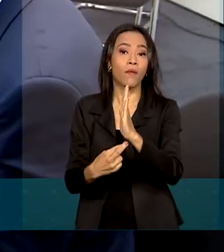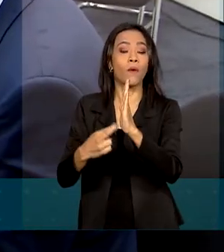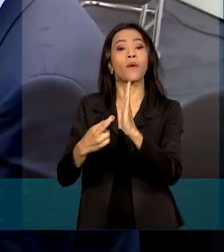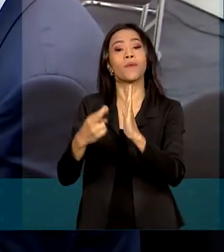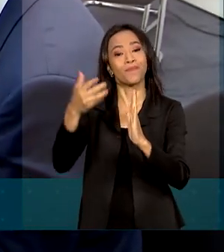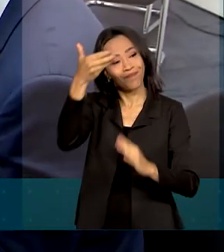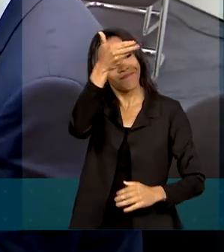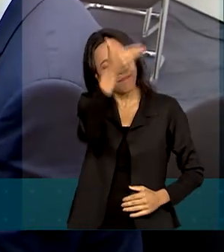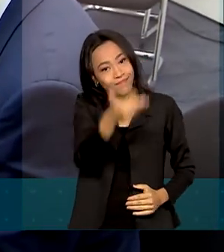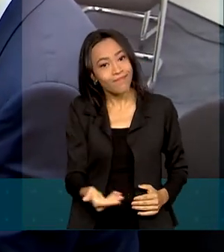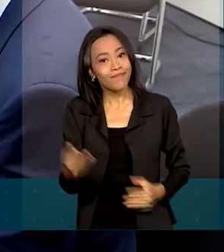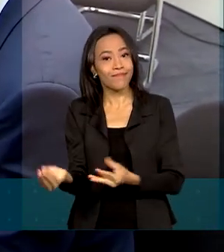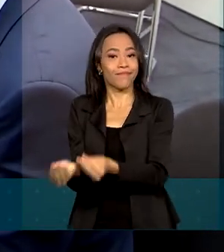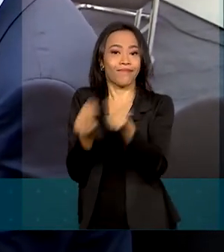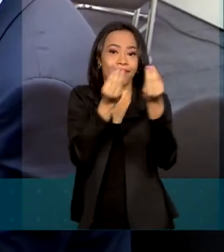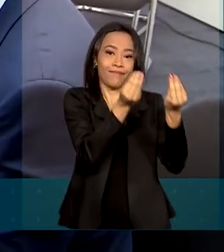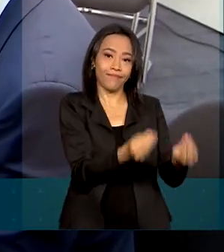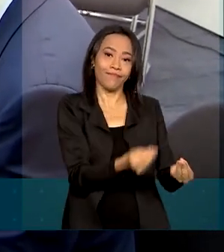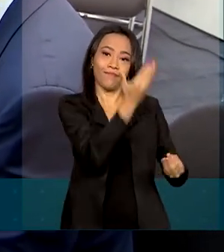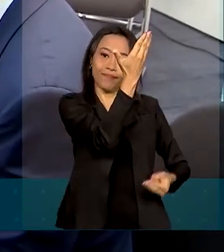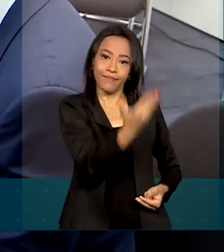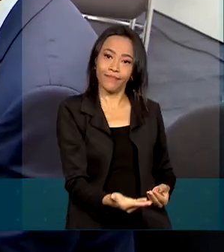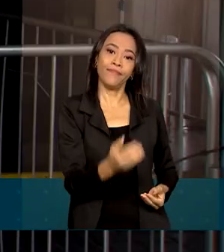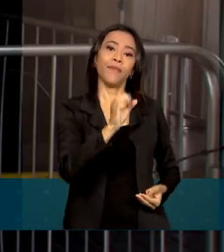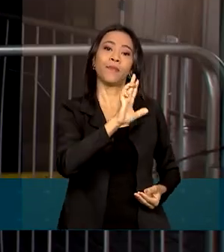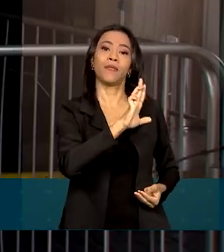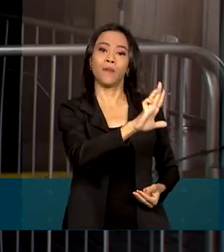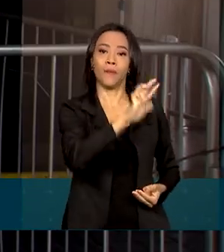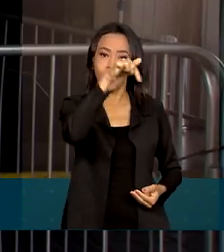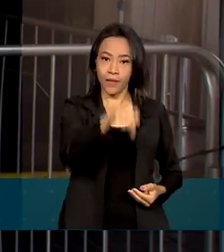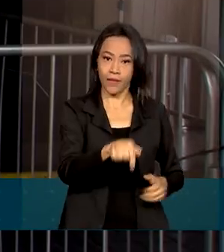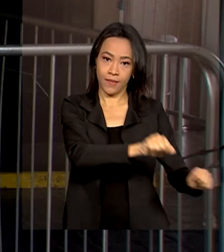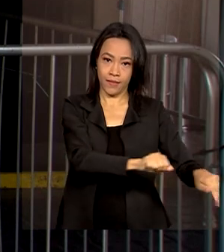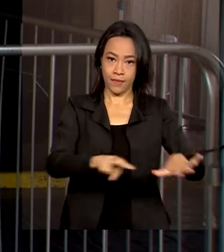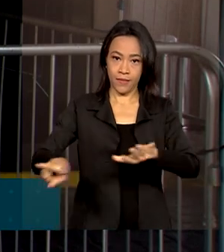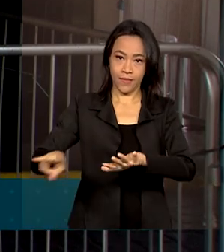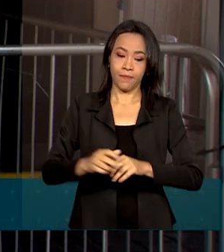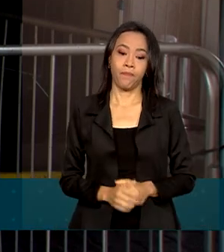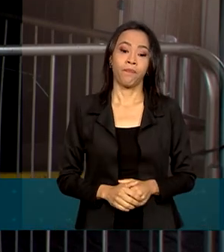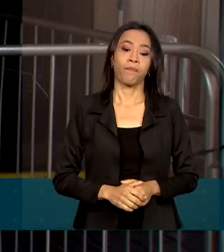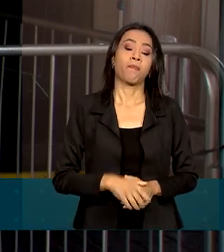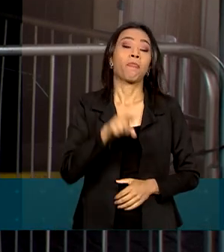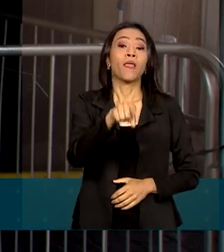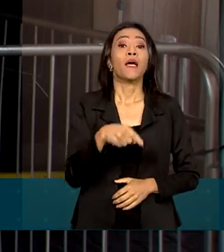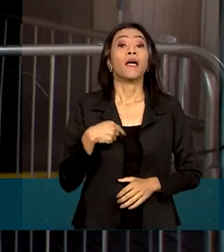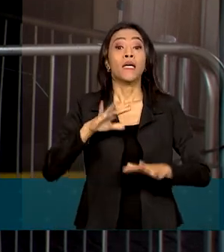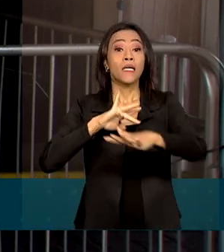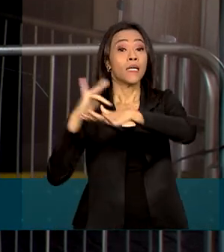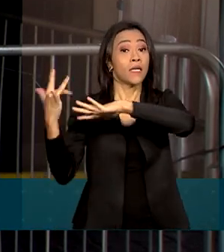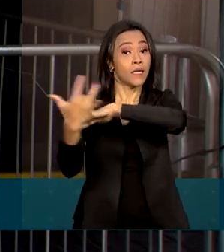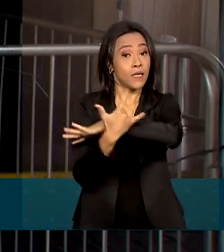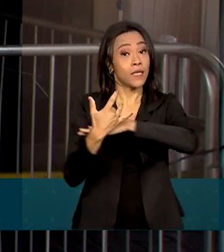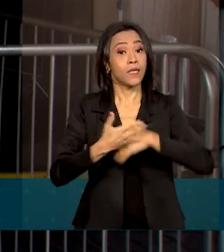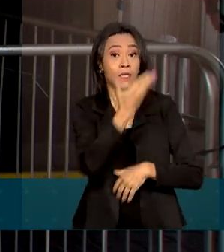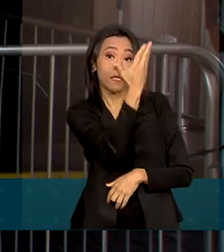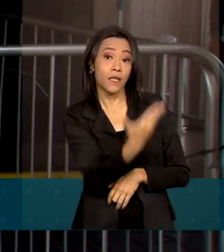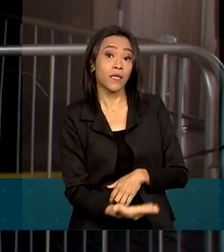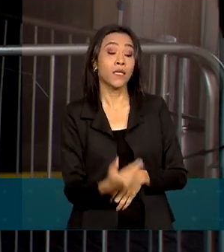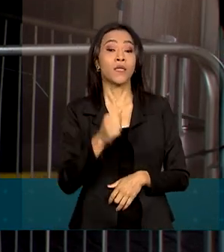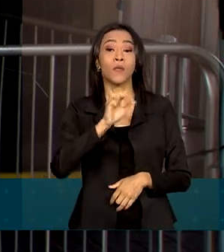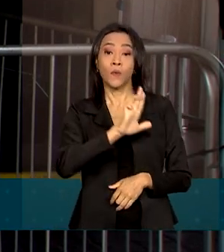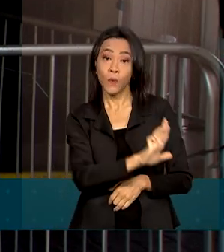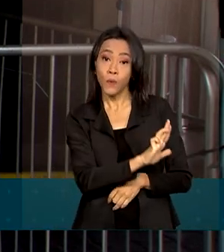presidente eleito Lula ainda esta semana. E em uma rede social, o presidente eleito Luiz Inácio Lula da Silva